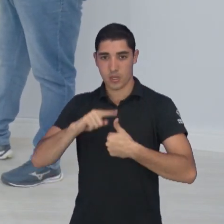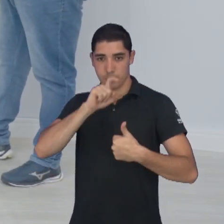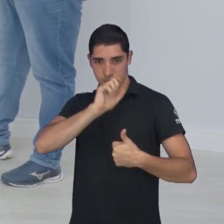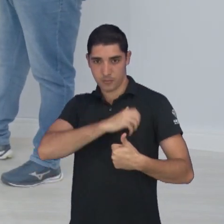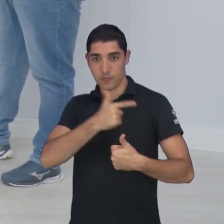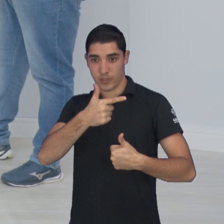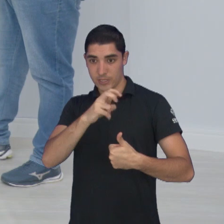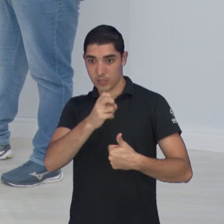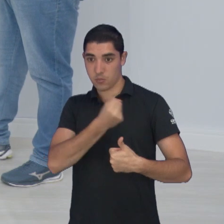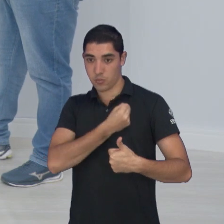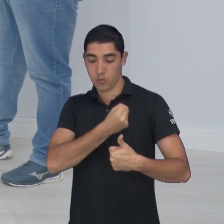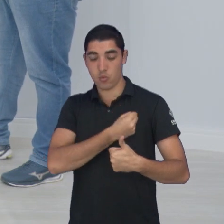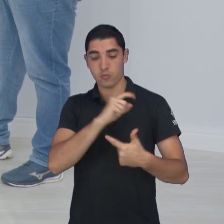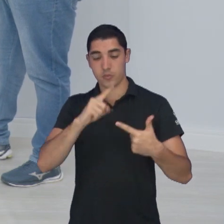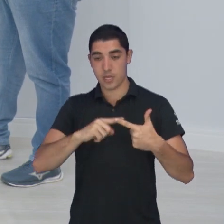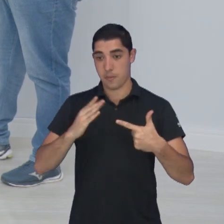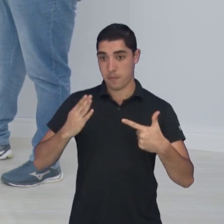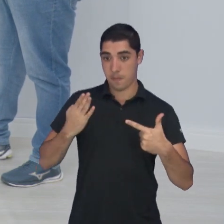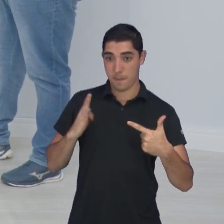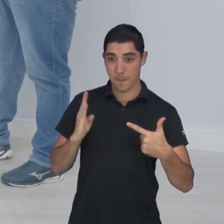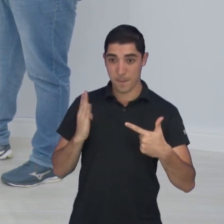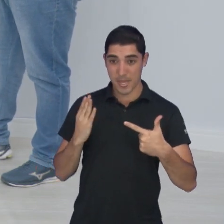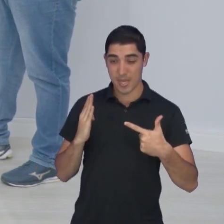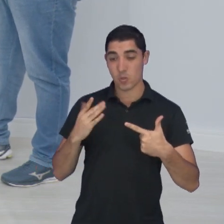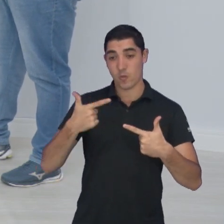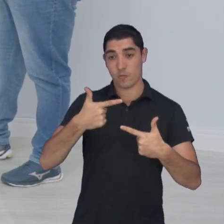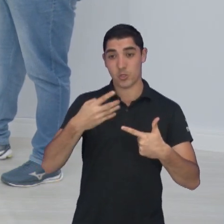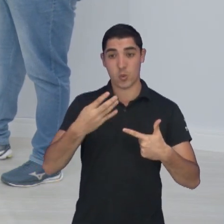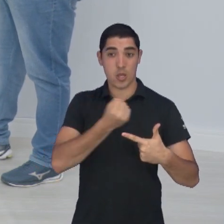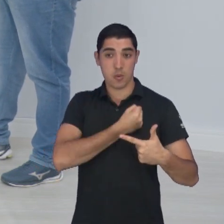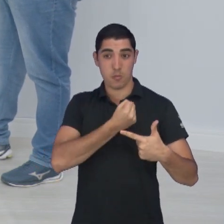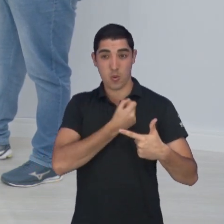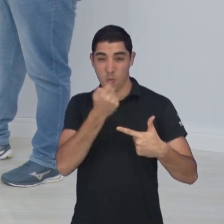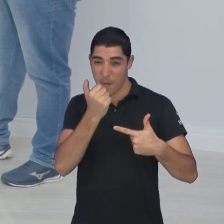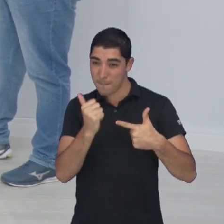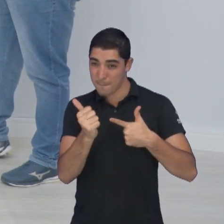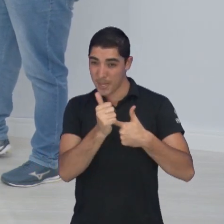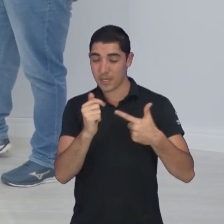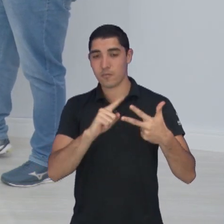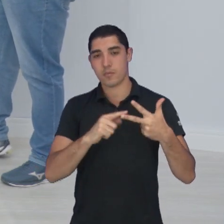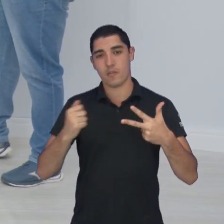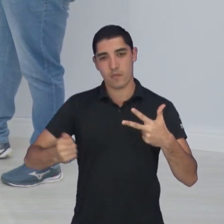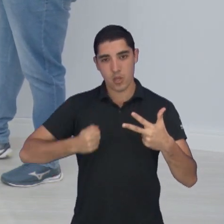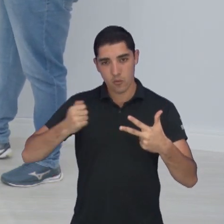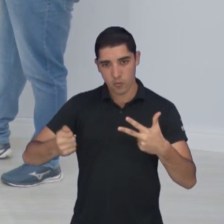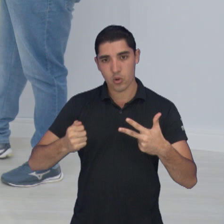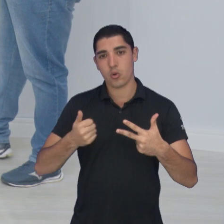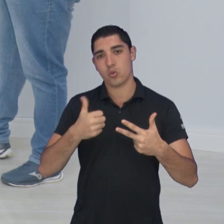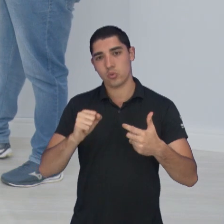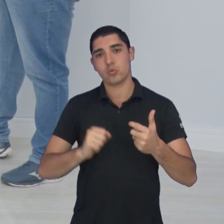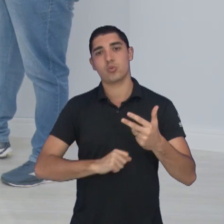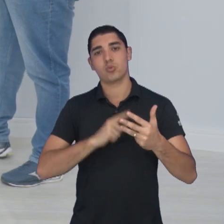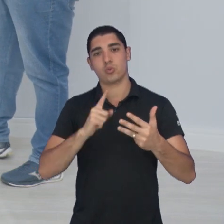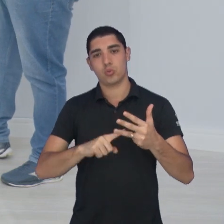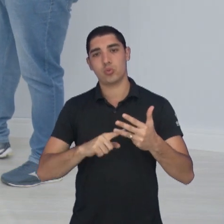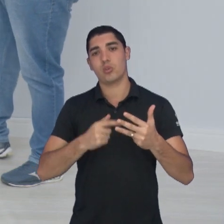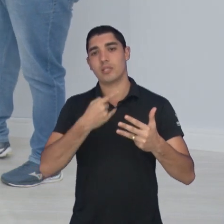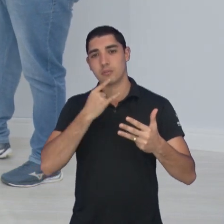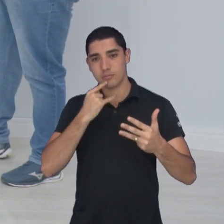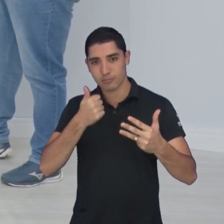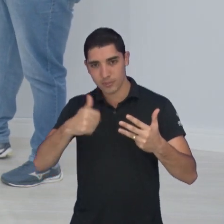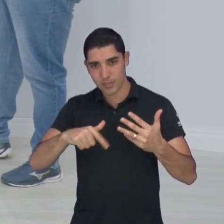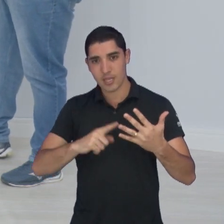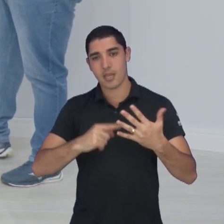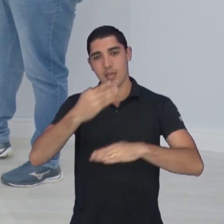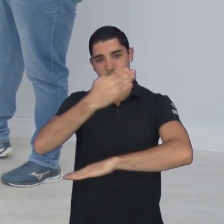25 pontos. Agora o São Bento encostou, porque venceu 24 pontos. Ferroviária com 18, 15 de Piracicaba, 17. Rio Claro, 16. Noroeste,